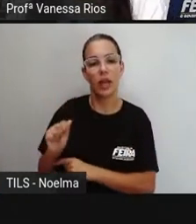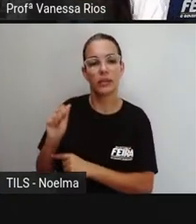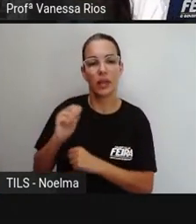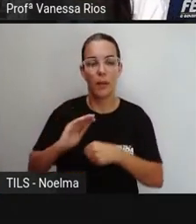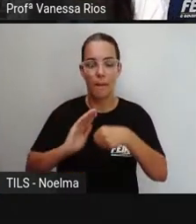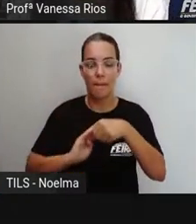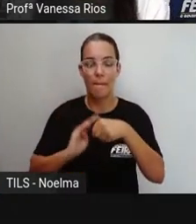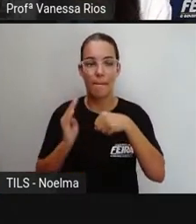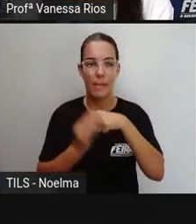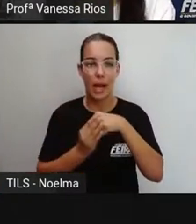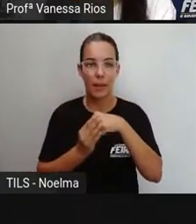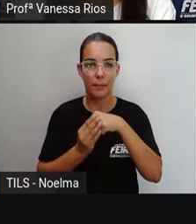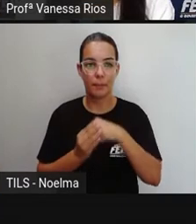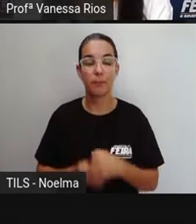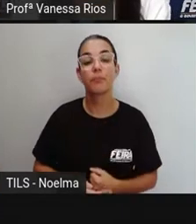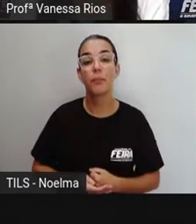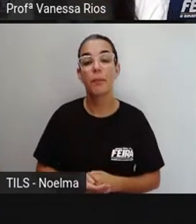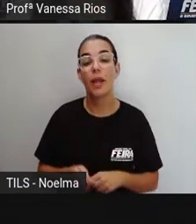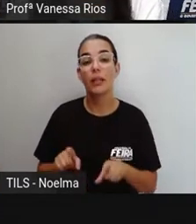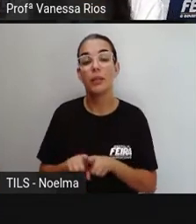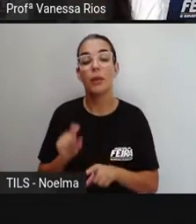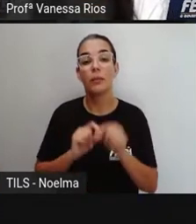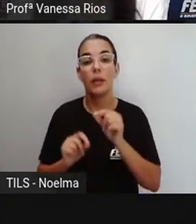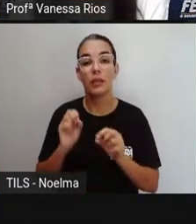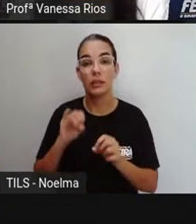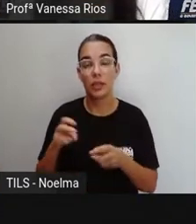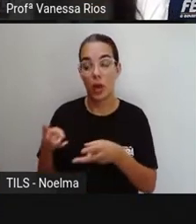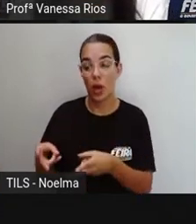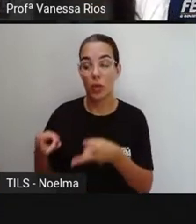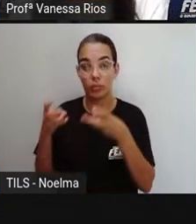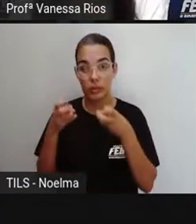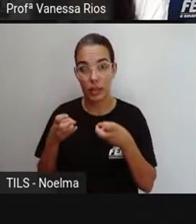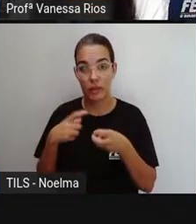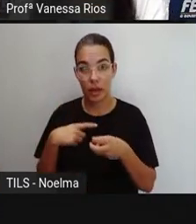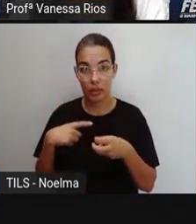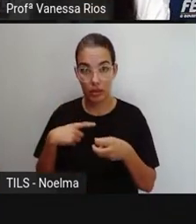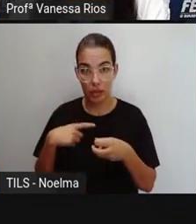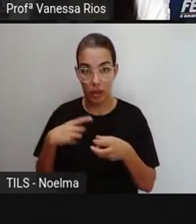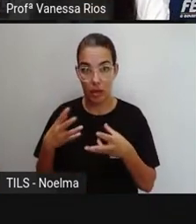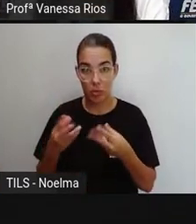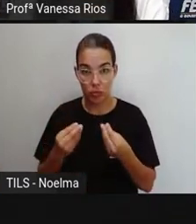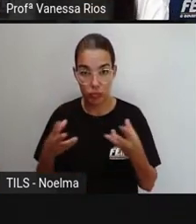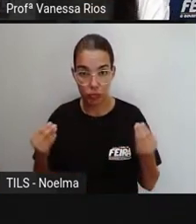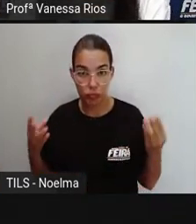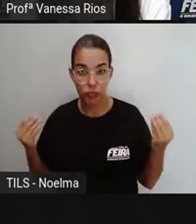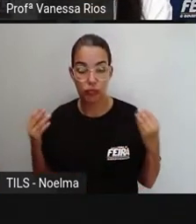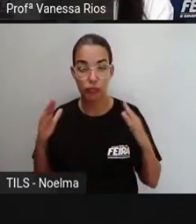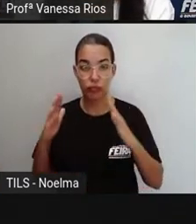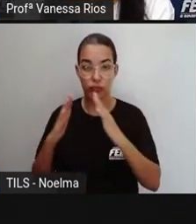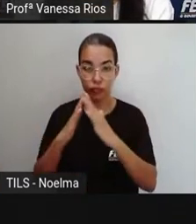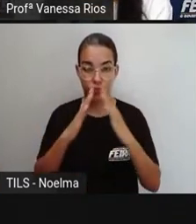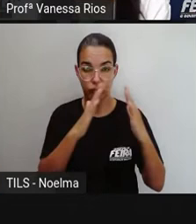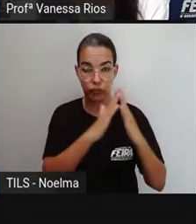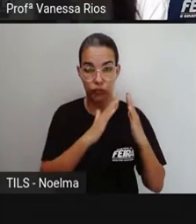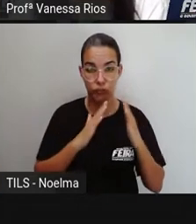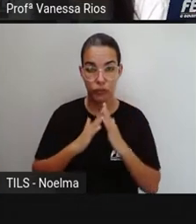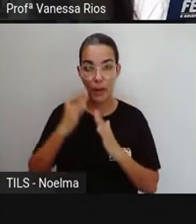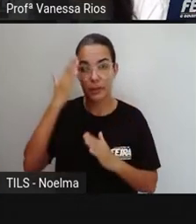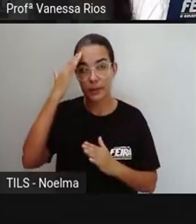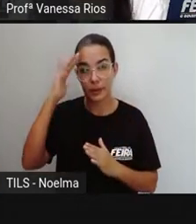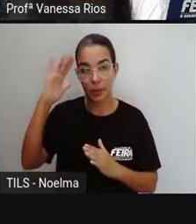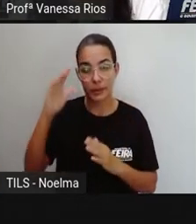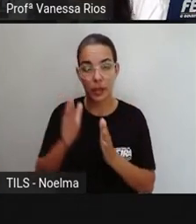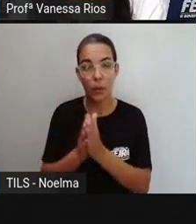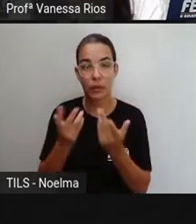de bairro. Então se a gente observar que o bairro é formado aí por diversas moradias, principalmente quando a gente fala de um bairro